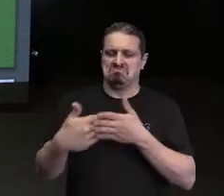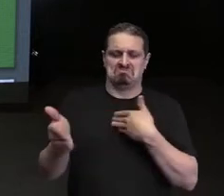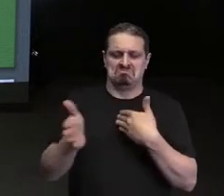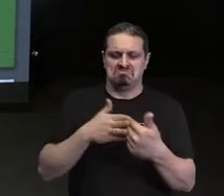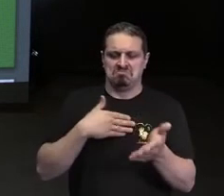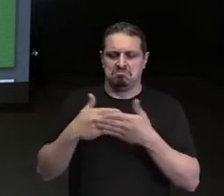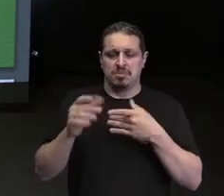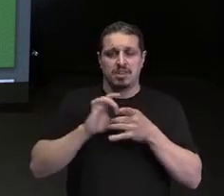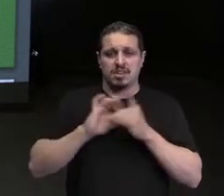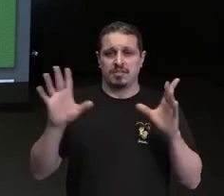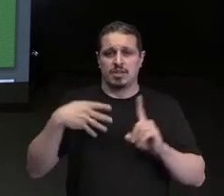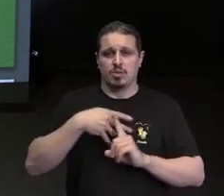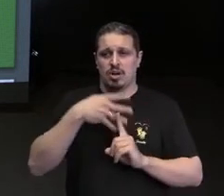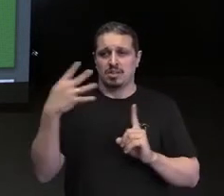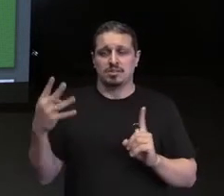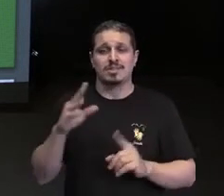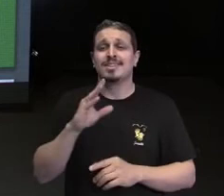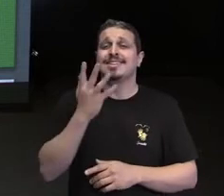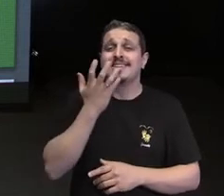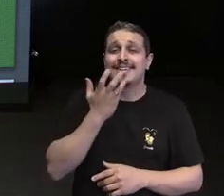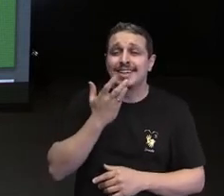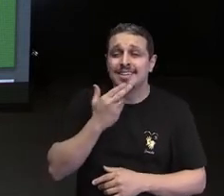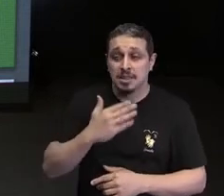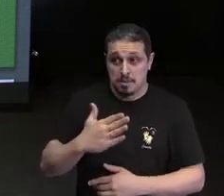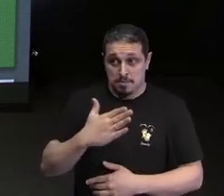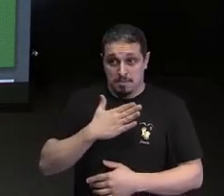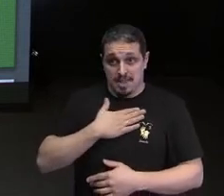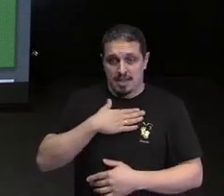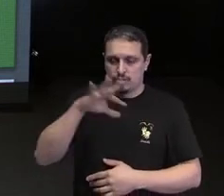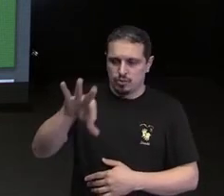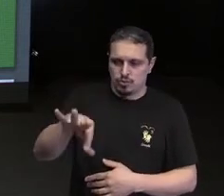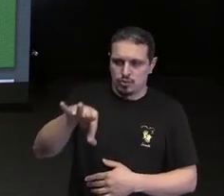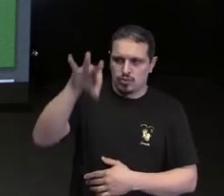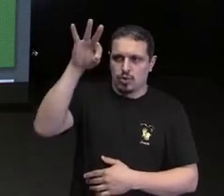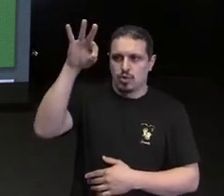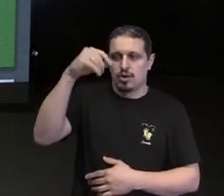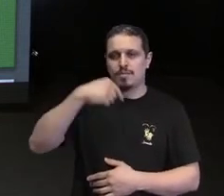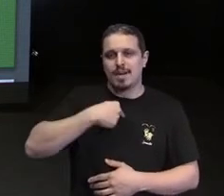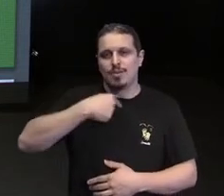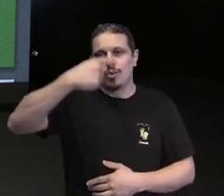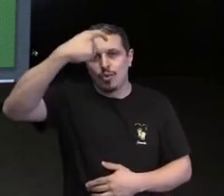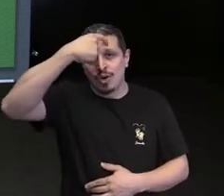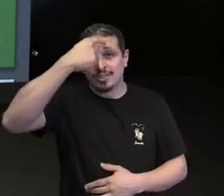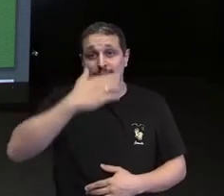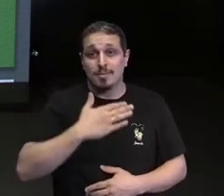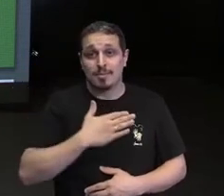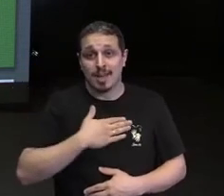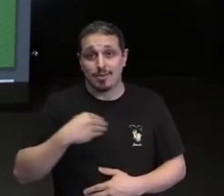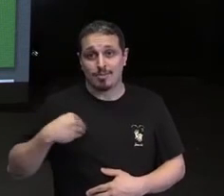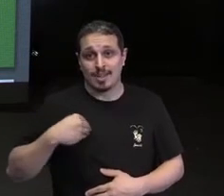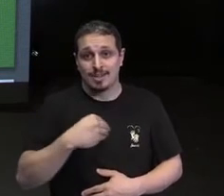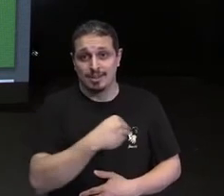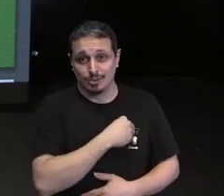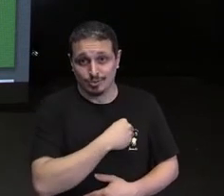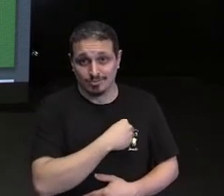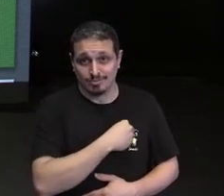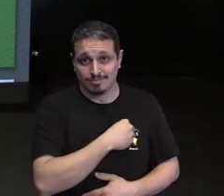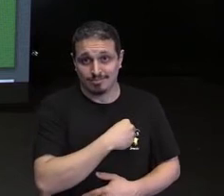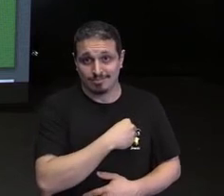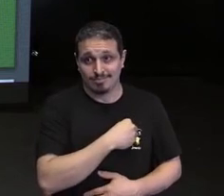crianças, elas me ensinaram que eu escolhi de forma consciente ser pediatra e que eu tenho